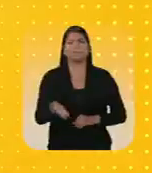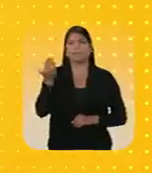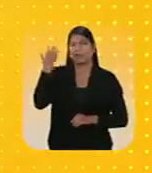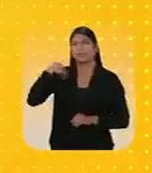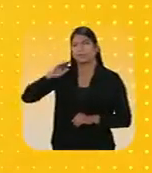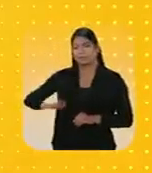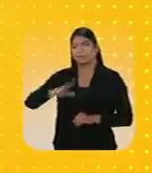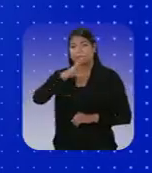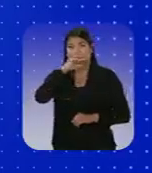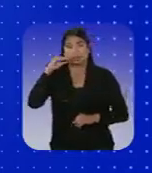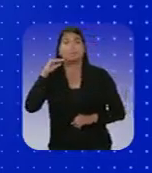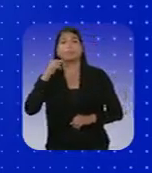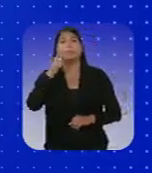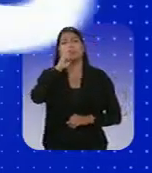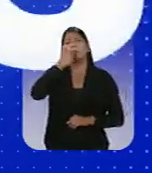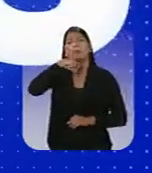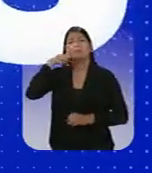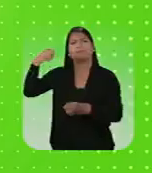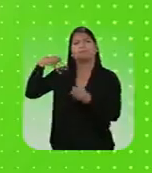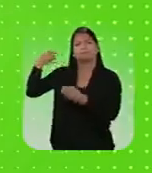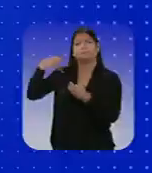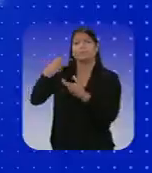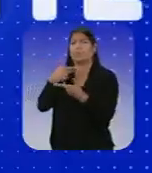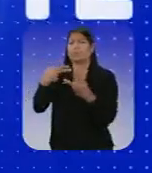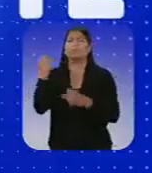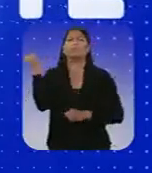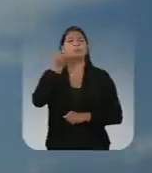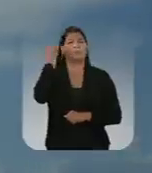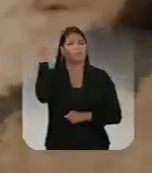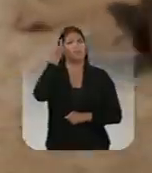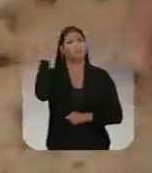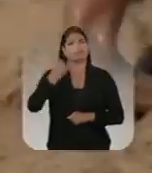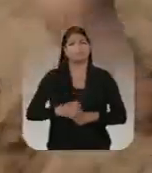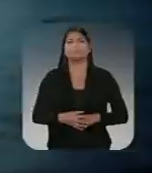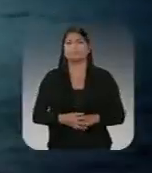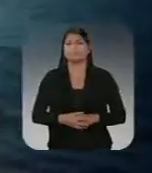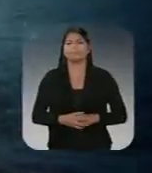Quando eu era criança, aprendi com meus pais uma lição muito importante,